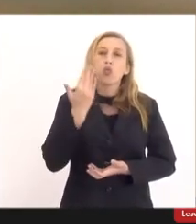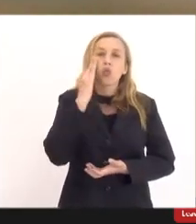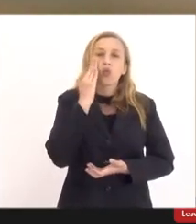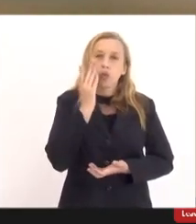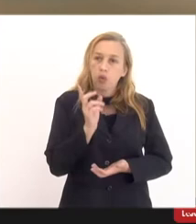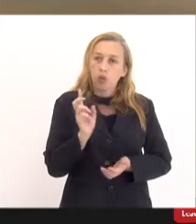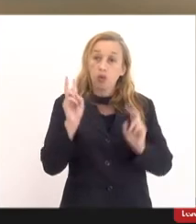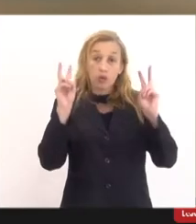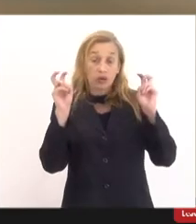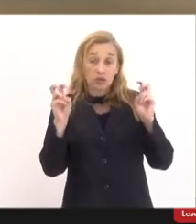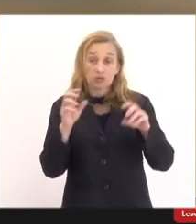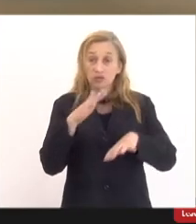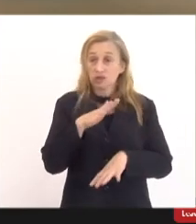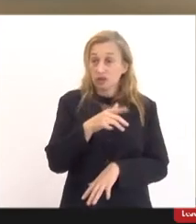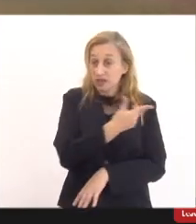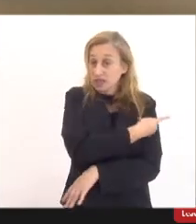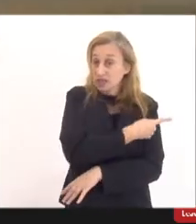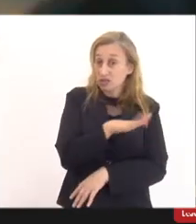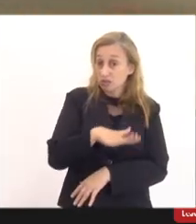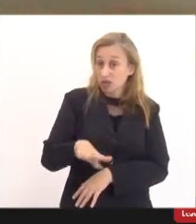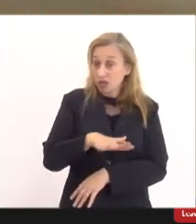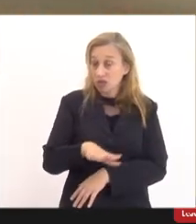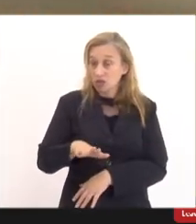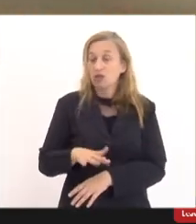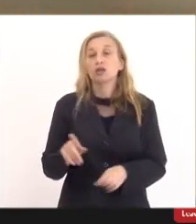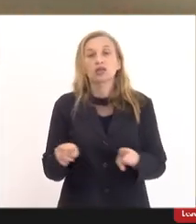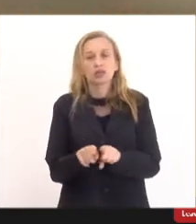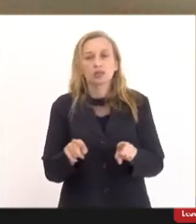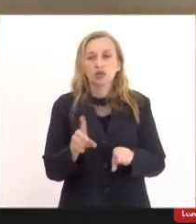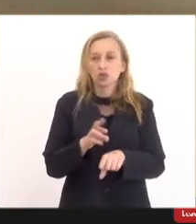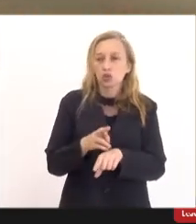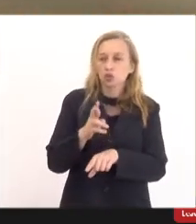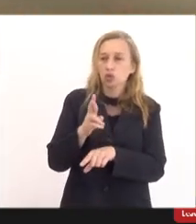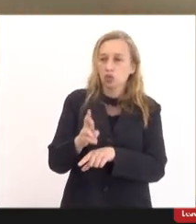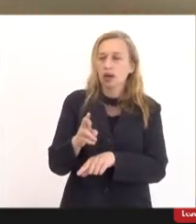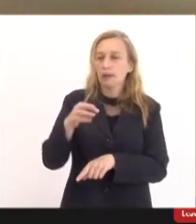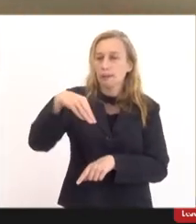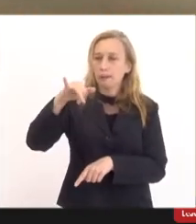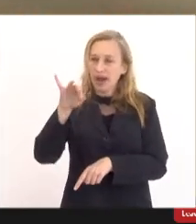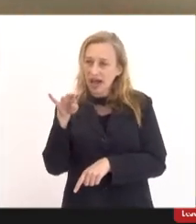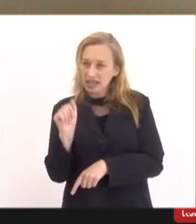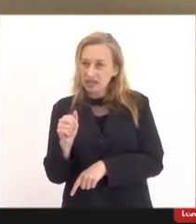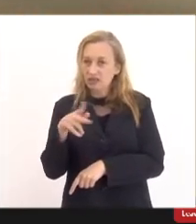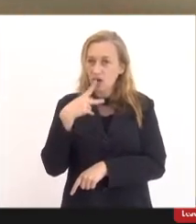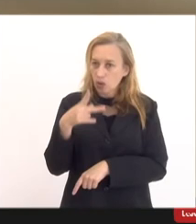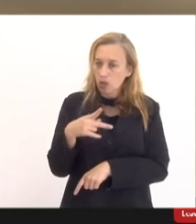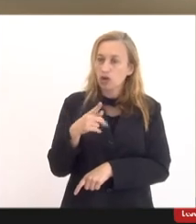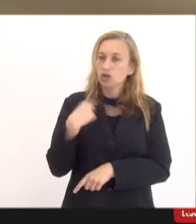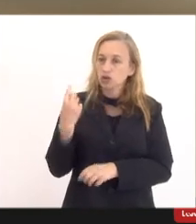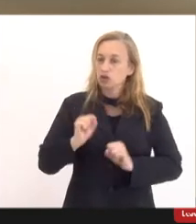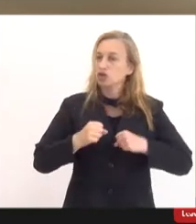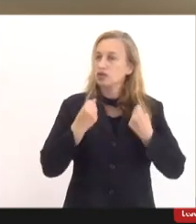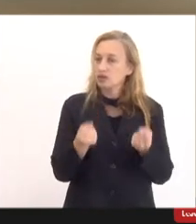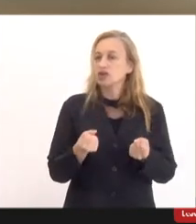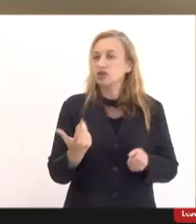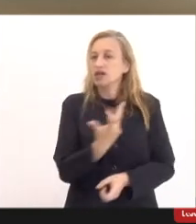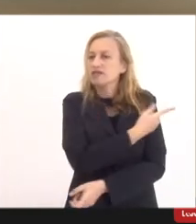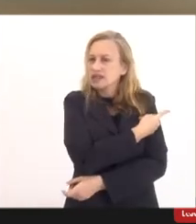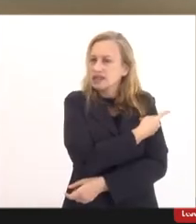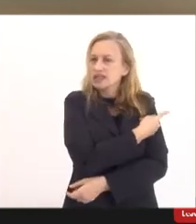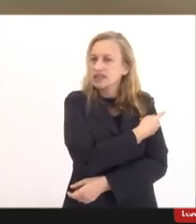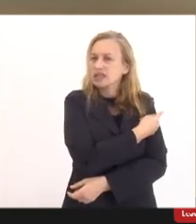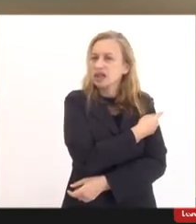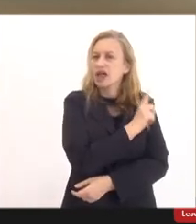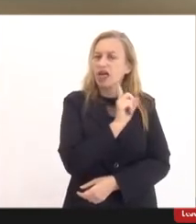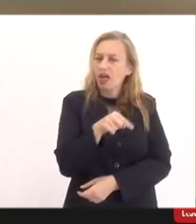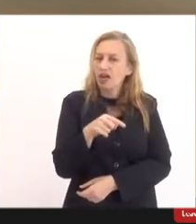sobre o fenômeno da vacinação infantil? Assim como a doutora Márcia Lustosa mencionou, nós entendemos que essa vacinação é,